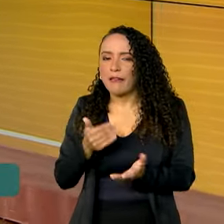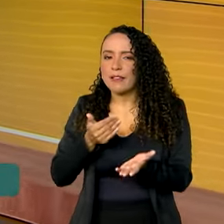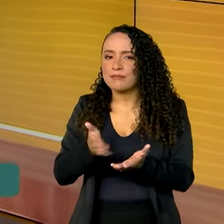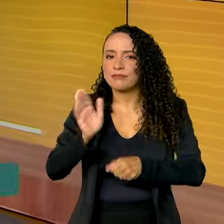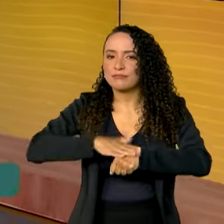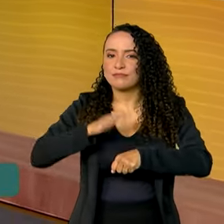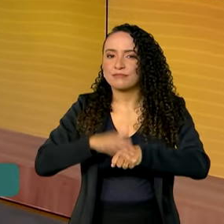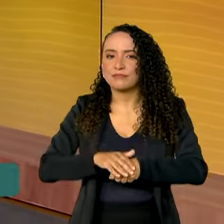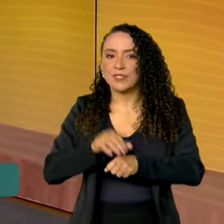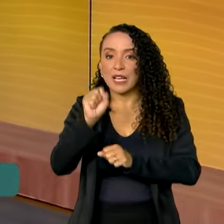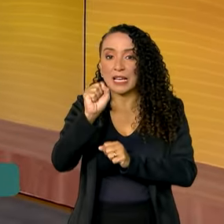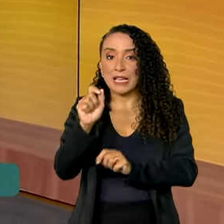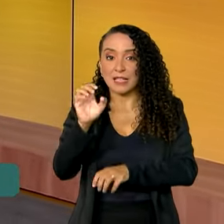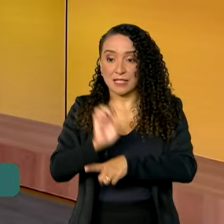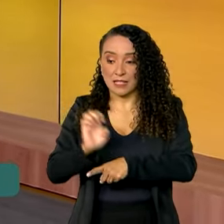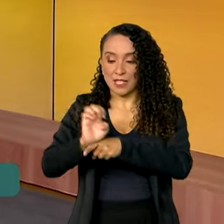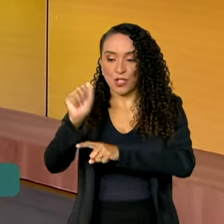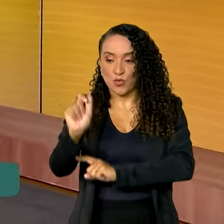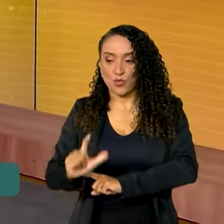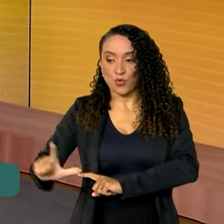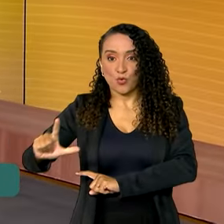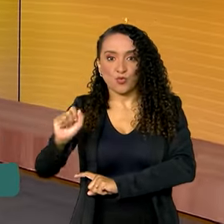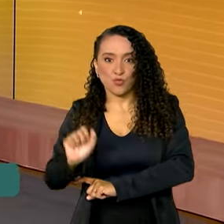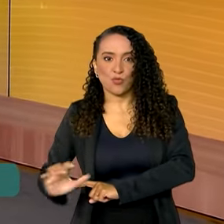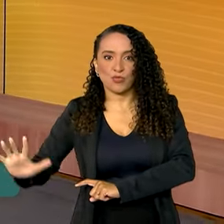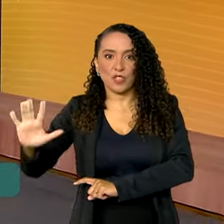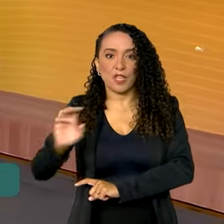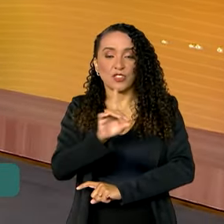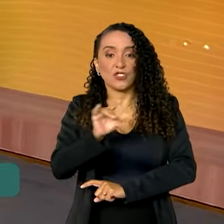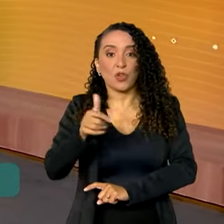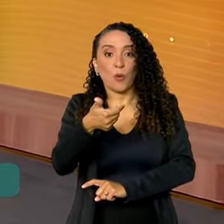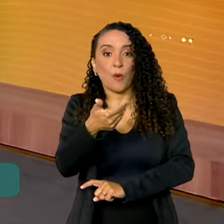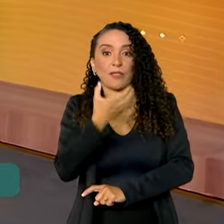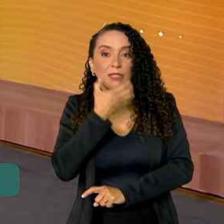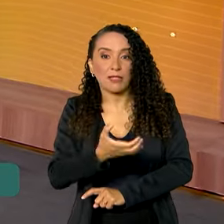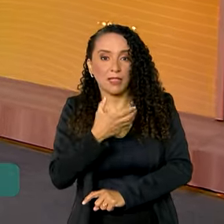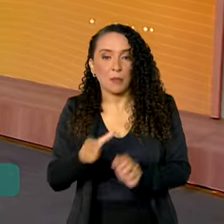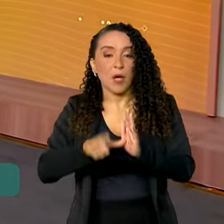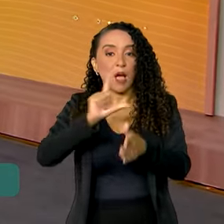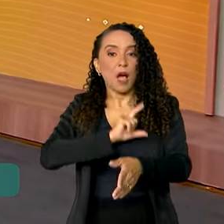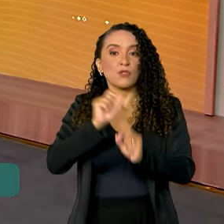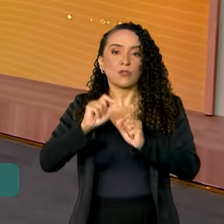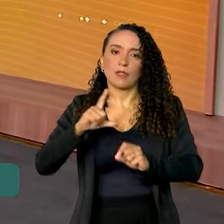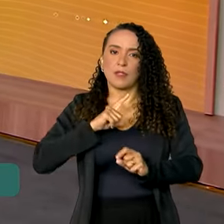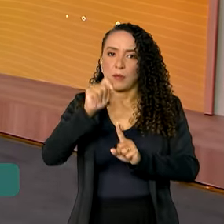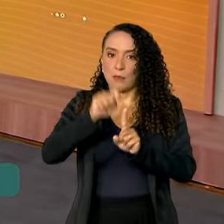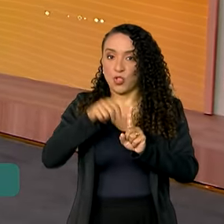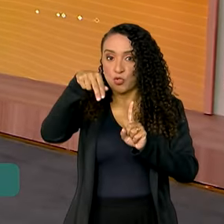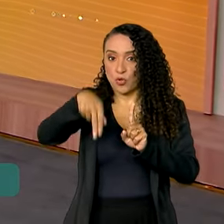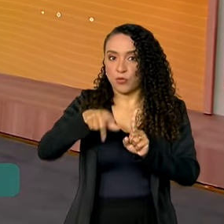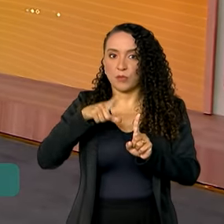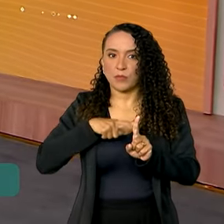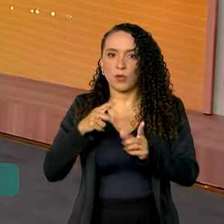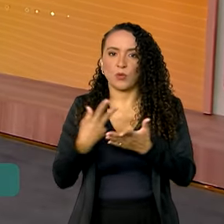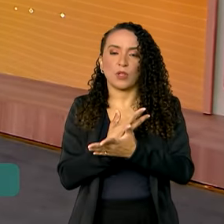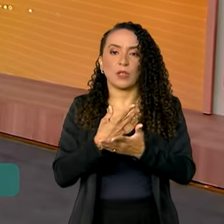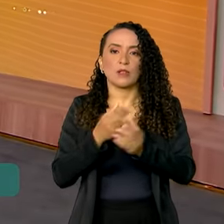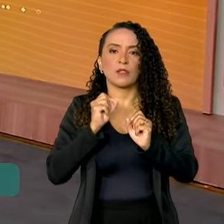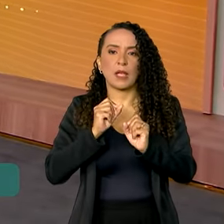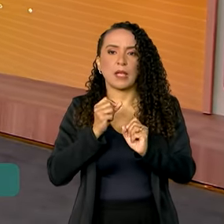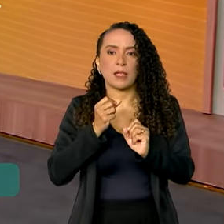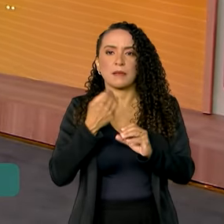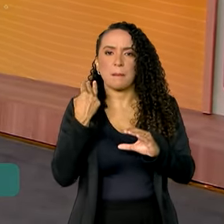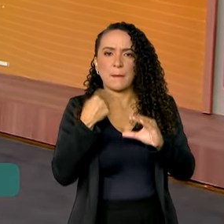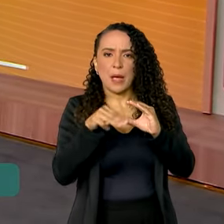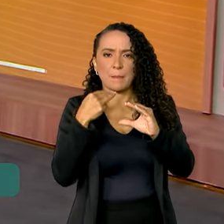operação para os estados do sul e sudeste no dia 4 de dezembro. Antes disso, ainda no mês de novembro, haverá o envio de